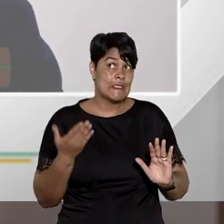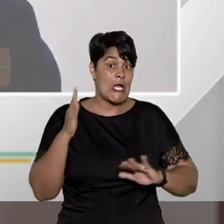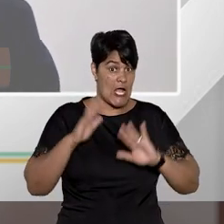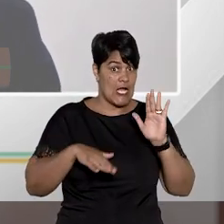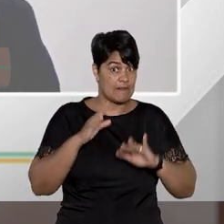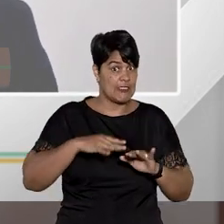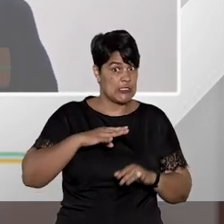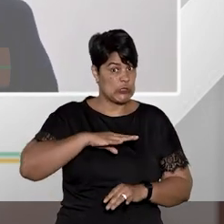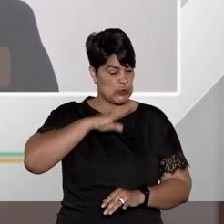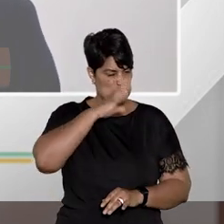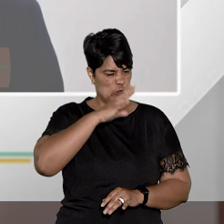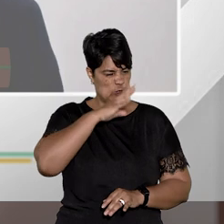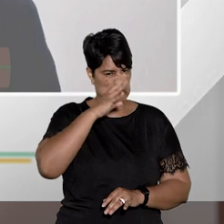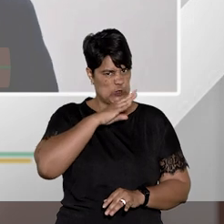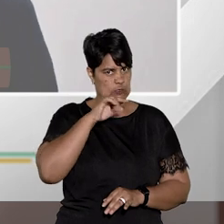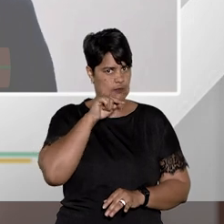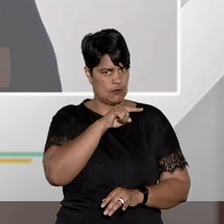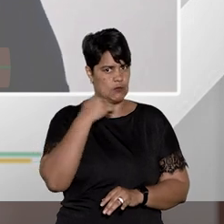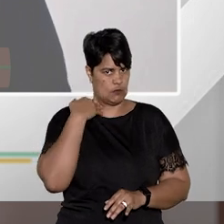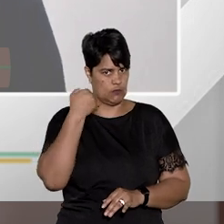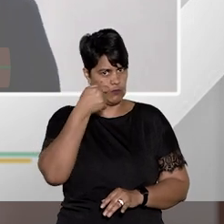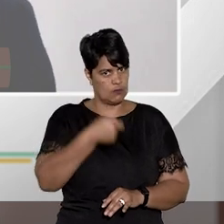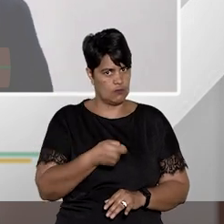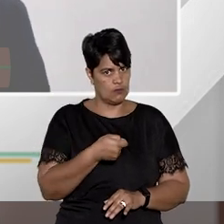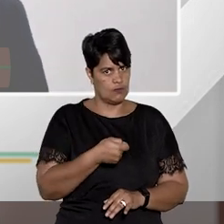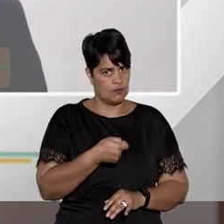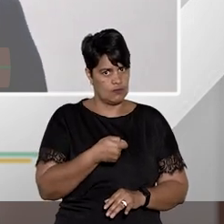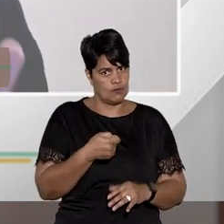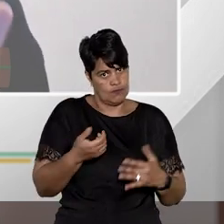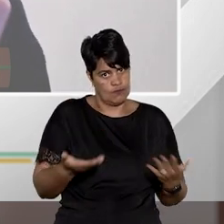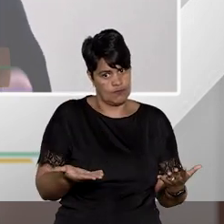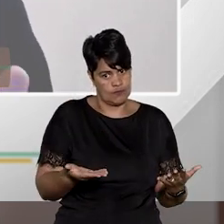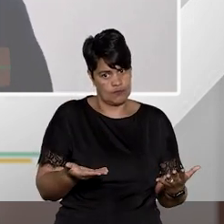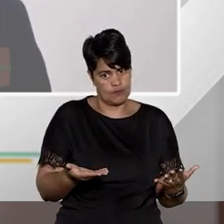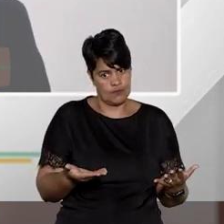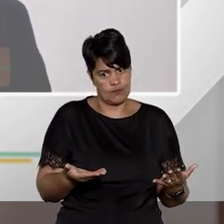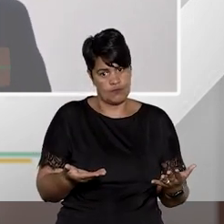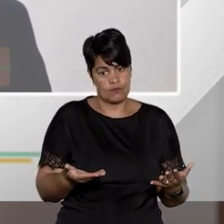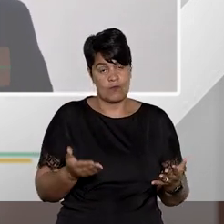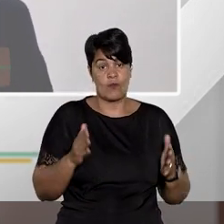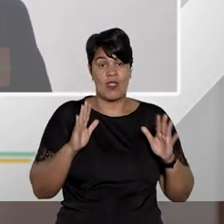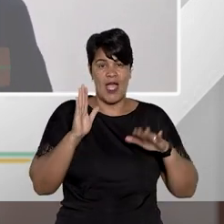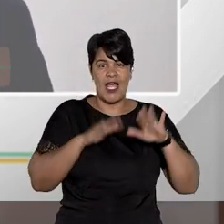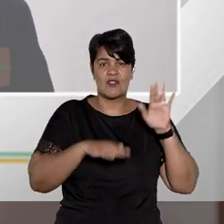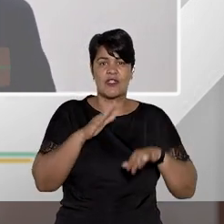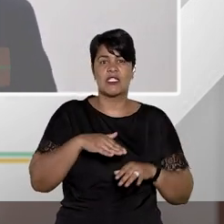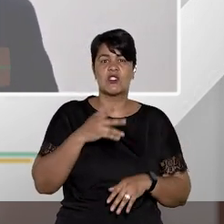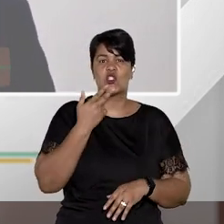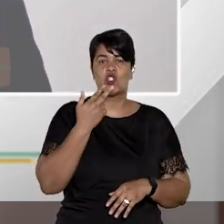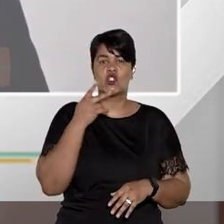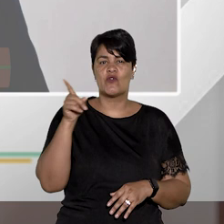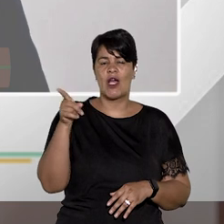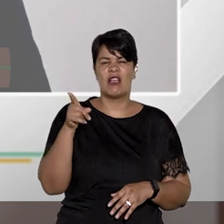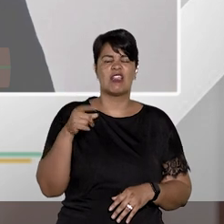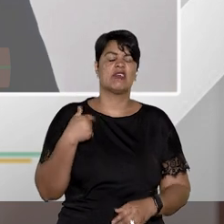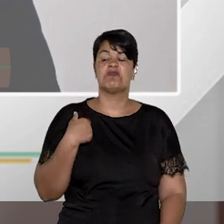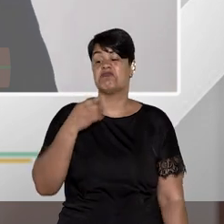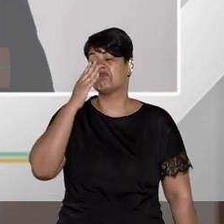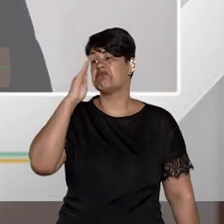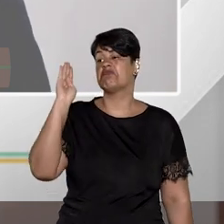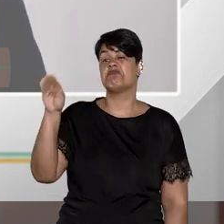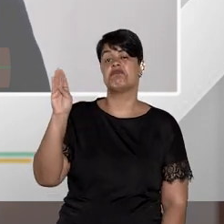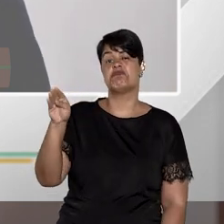teimosia por parte do juiz e aí eu me incluo porque a gente está na primeira instância teimosia de dizer eu não estou nem aí para o o STJ